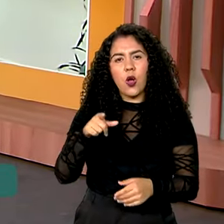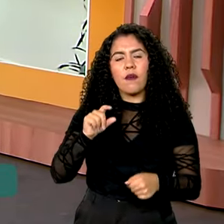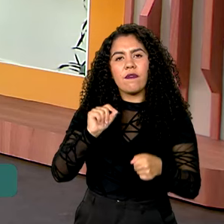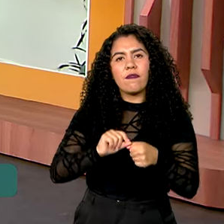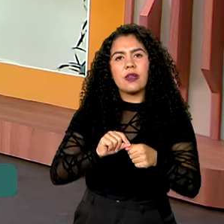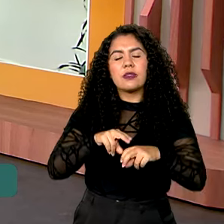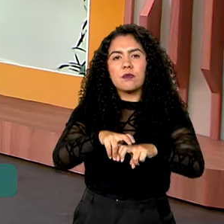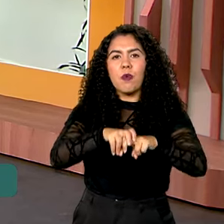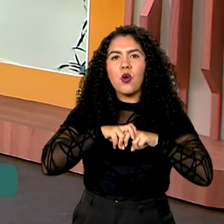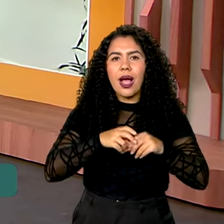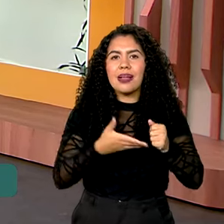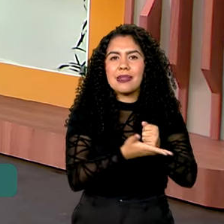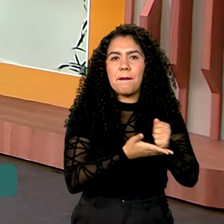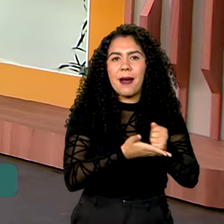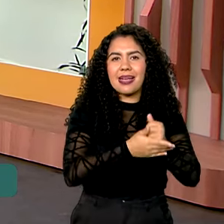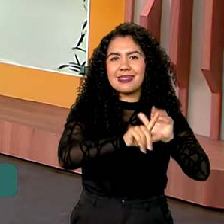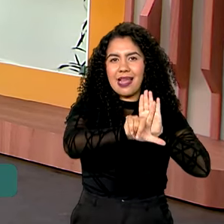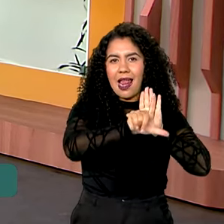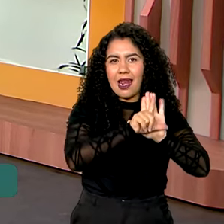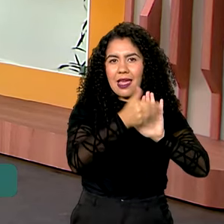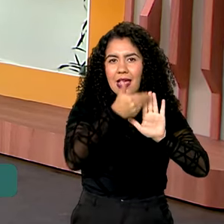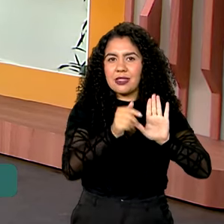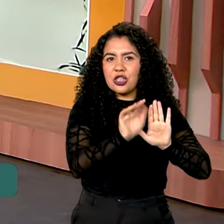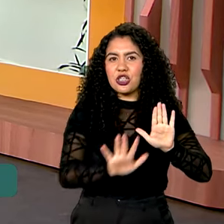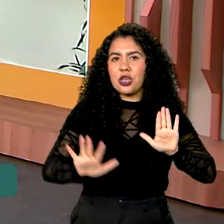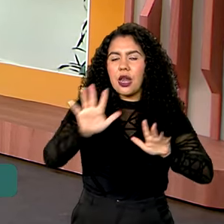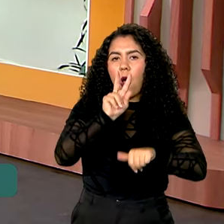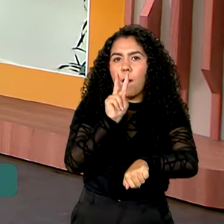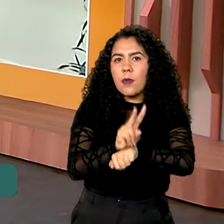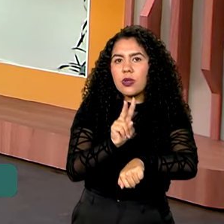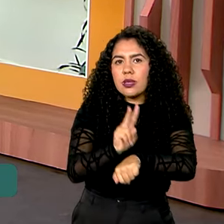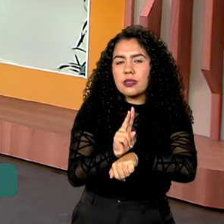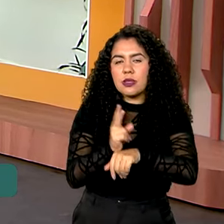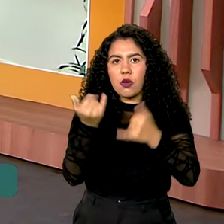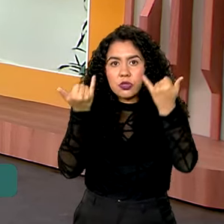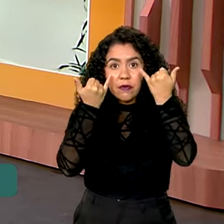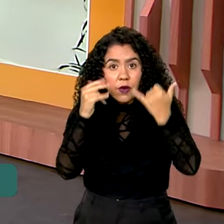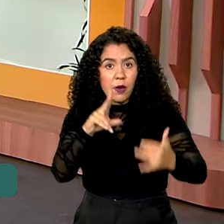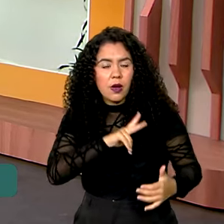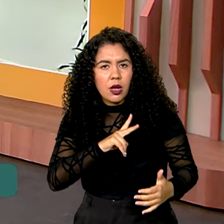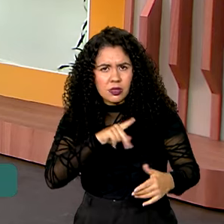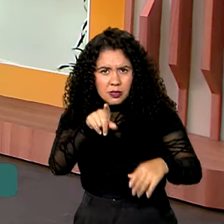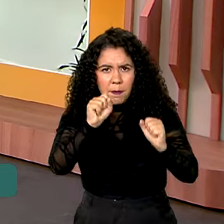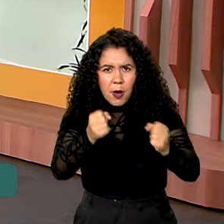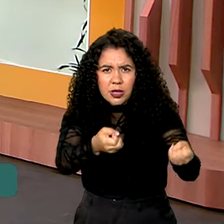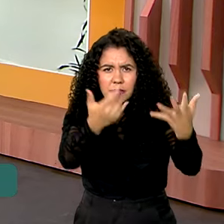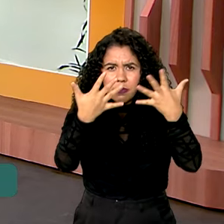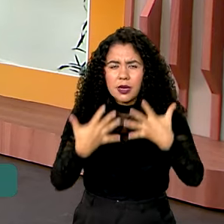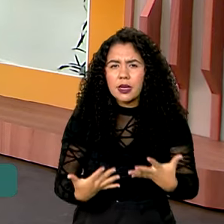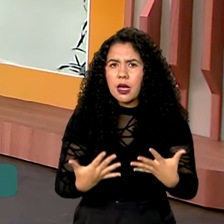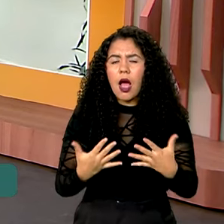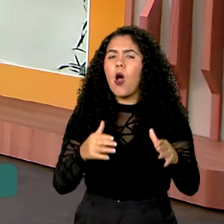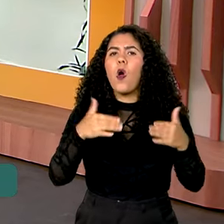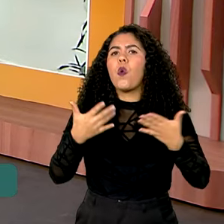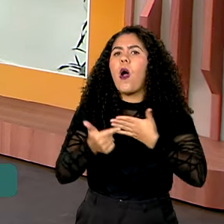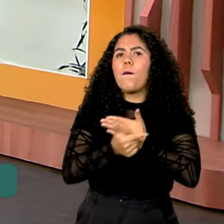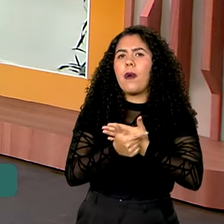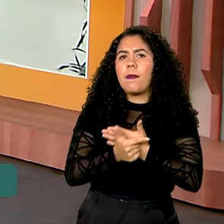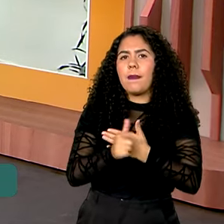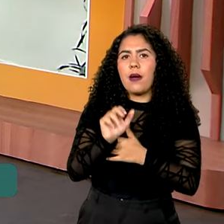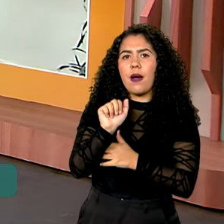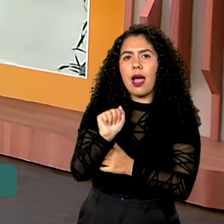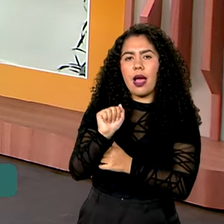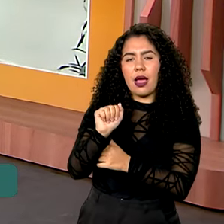Geral de Proteção de Dados. A senhora poderia explicar para a nossa audiência no que consiste essa lei, qual é o papel da ANPD no seu